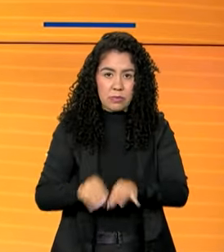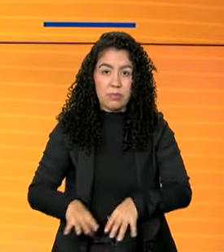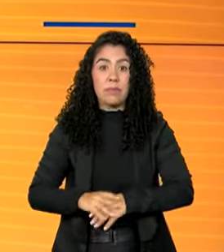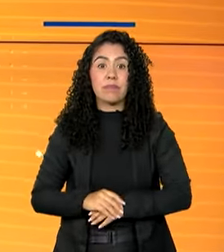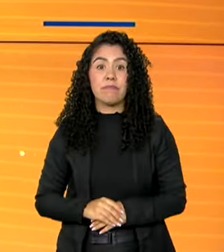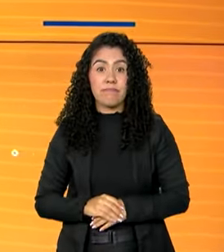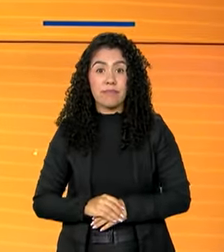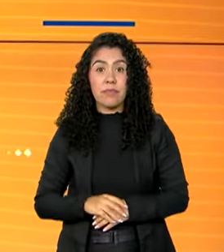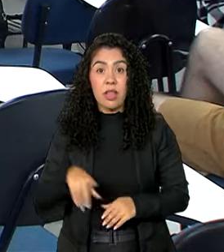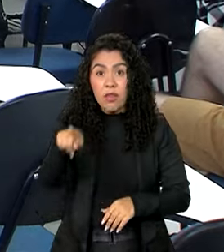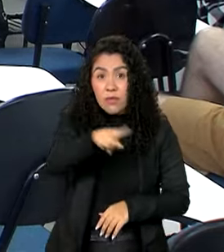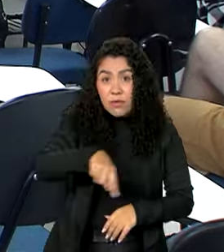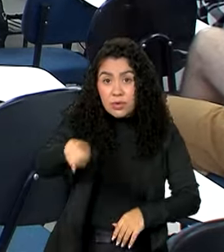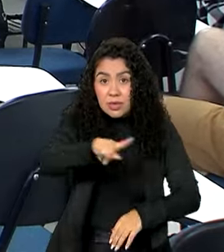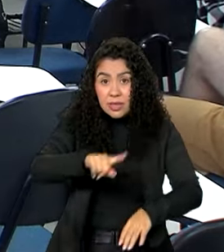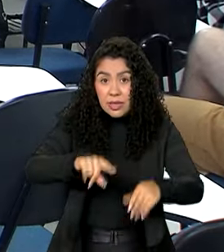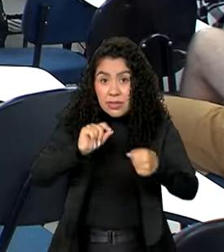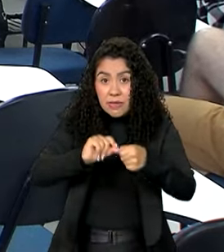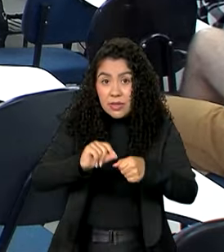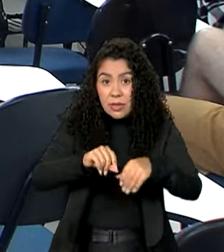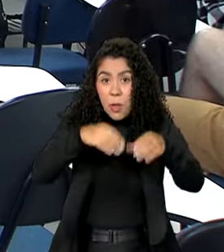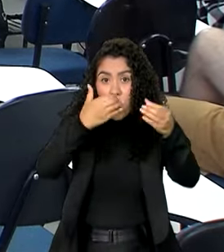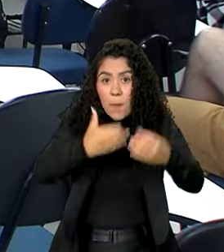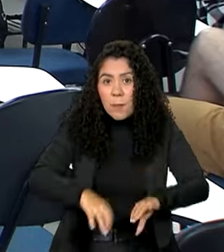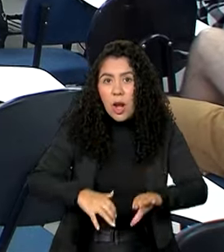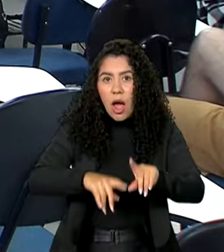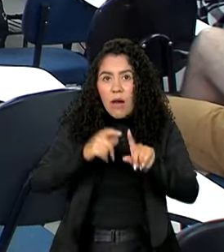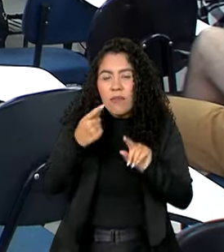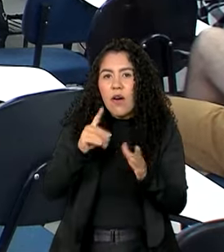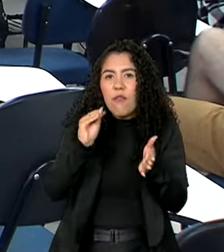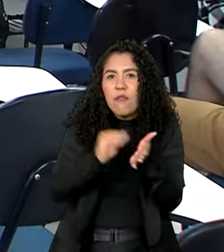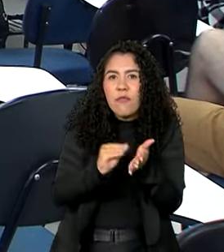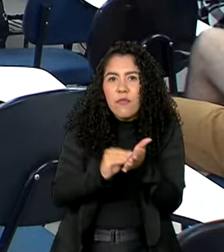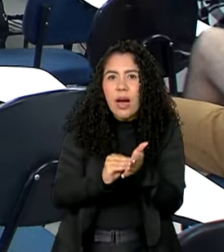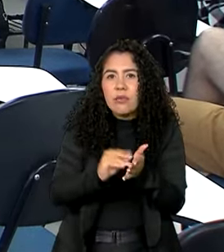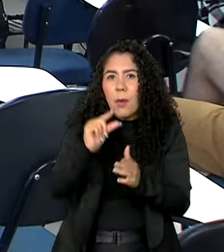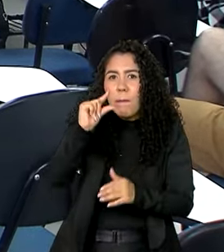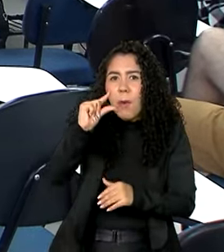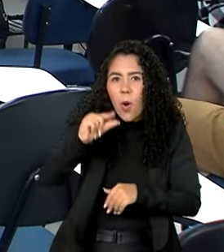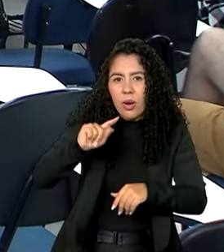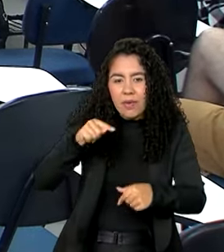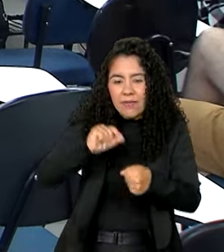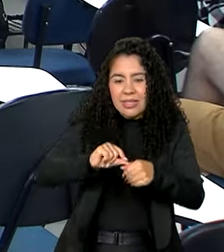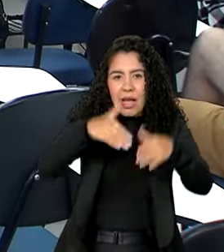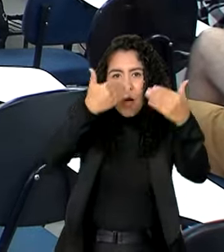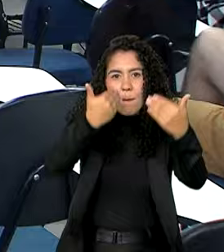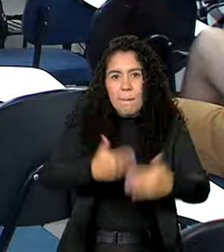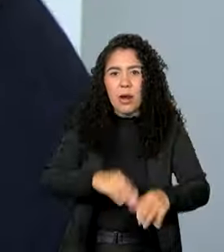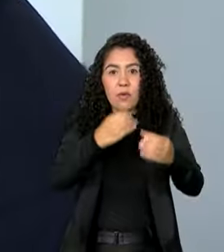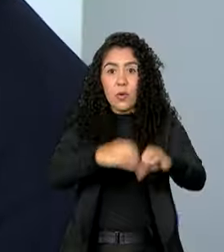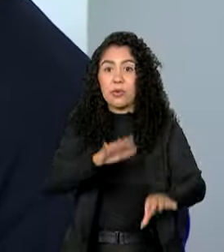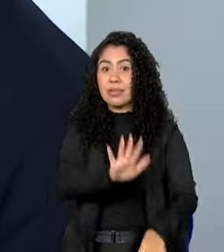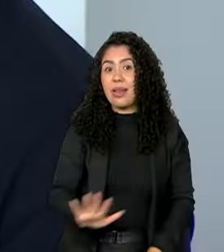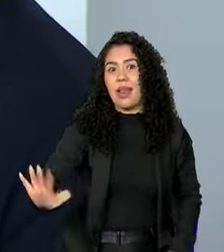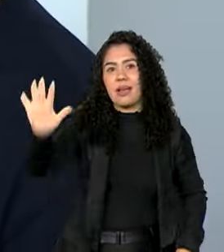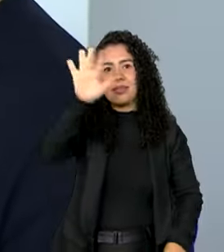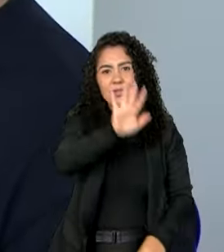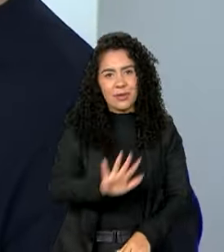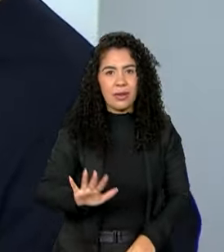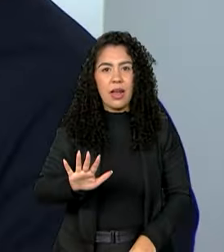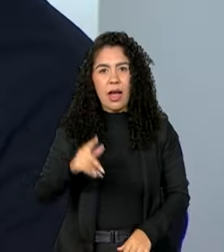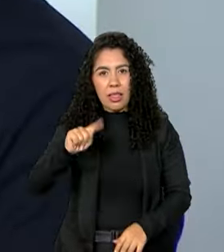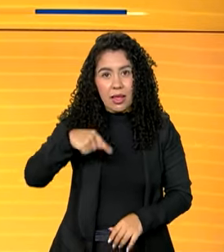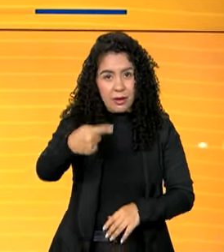Atenção concurseiros, falta menos de um mês para as provas do concurso público nacional unificado. Você vai ver